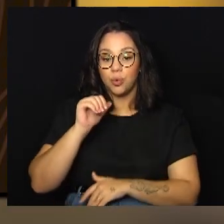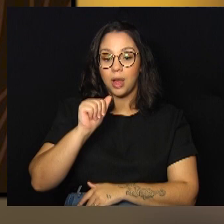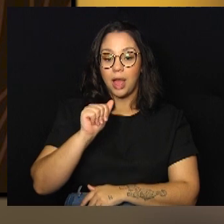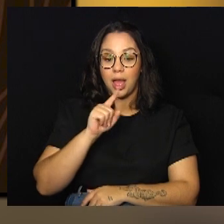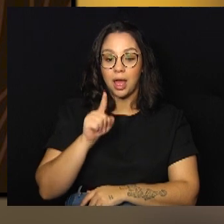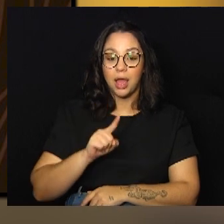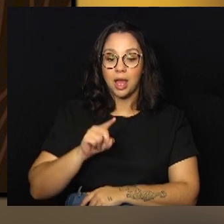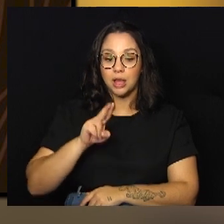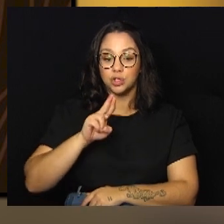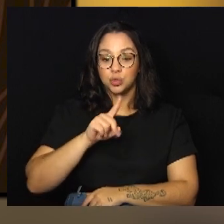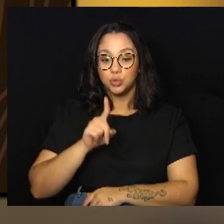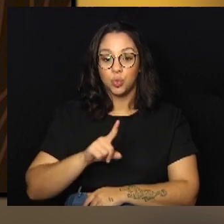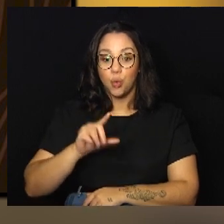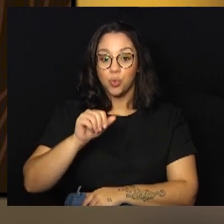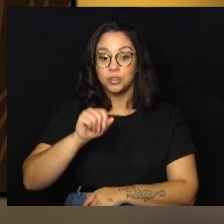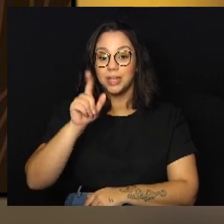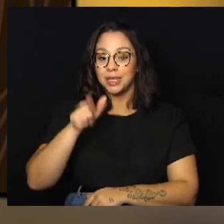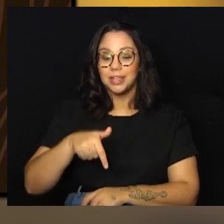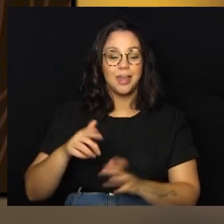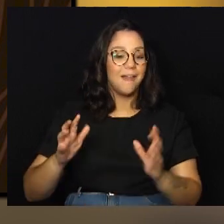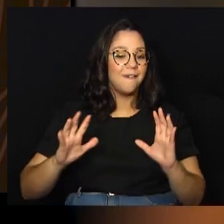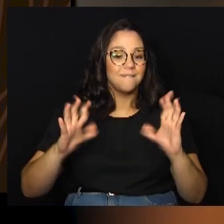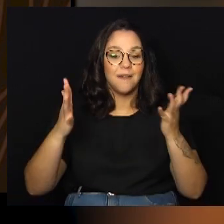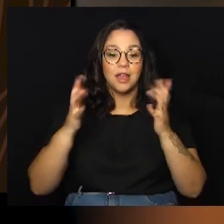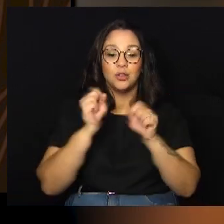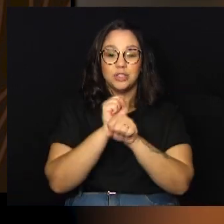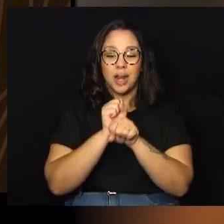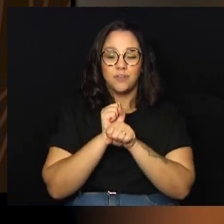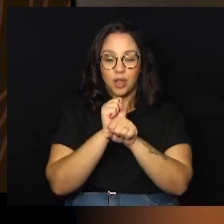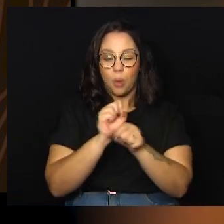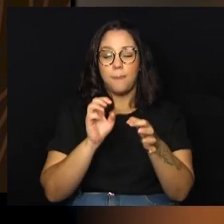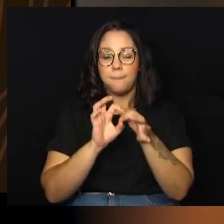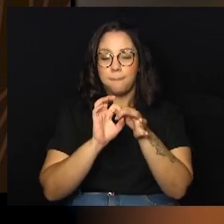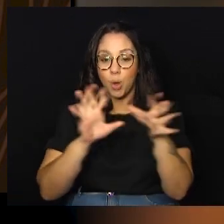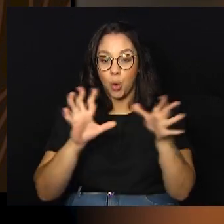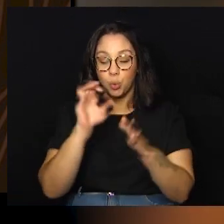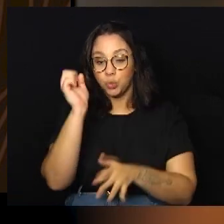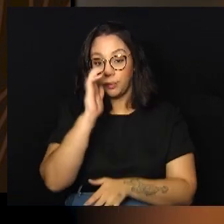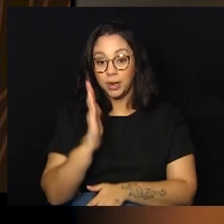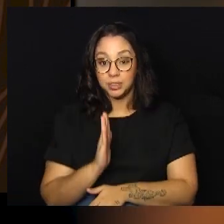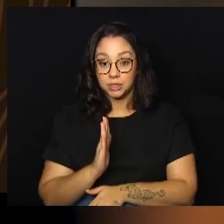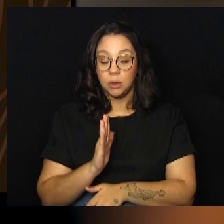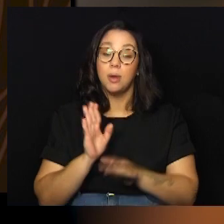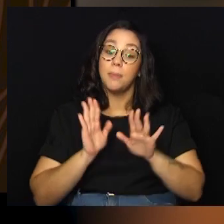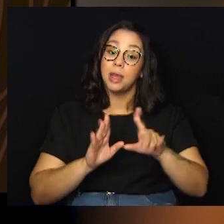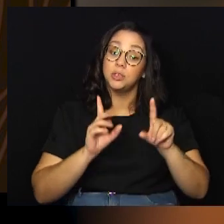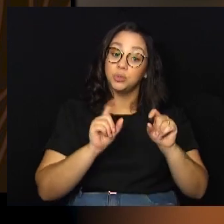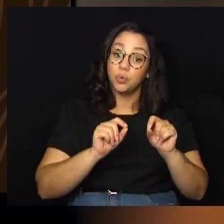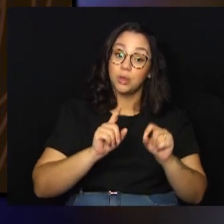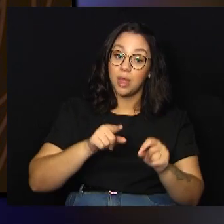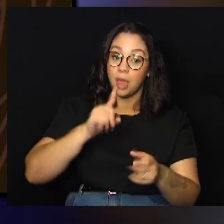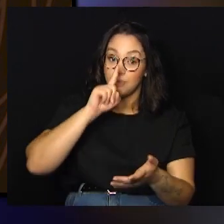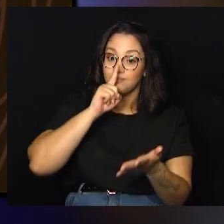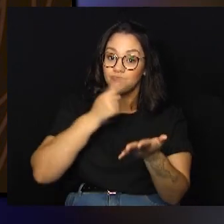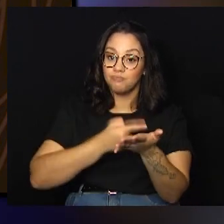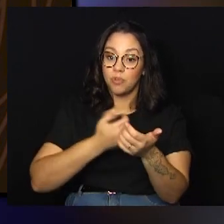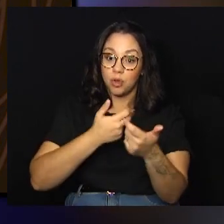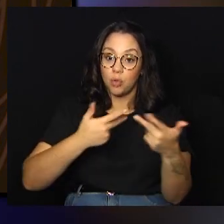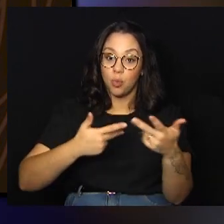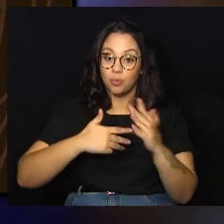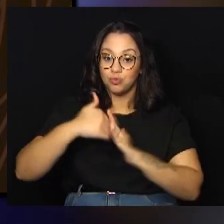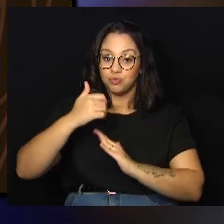festejar o mês de maio em alusão à libertação dos escravos no Brasil, e sim reafirmar ações